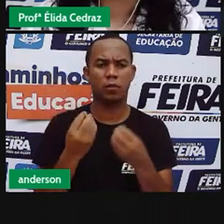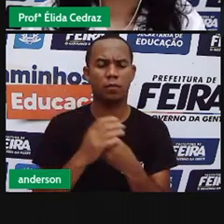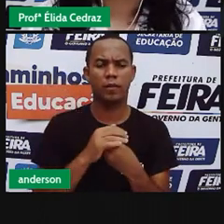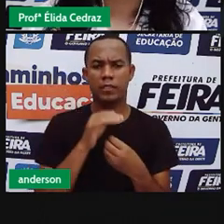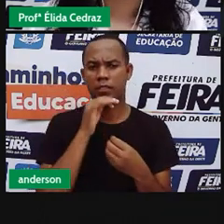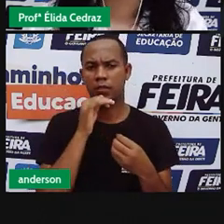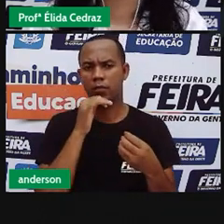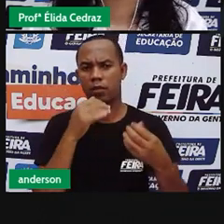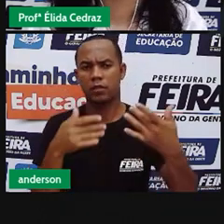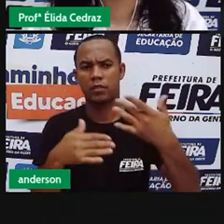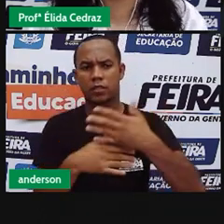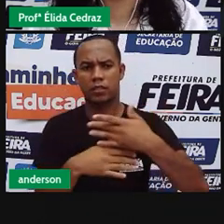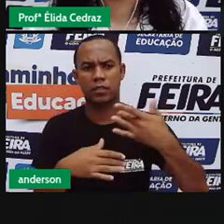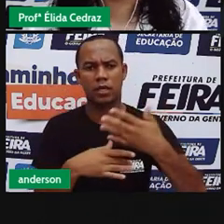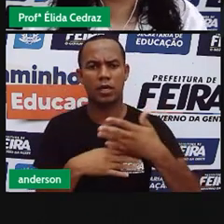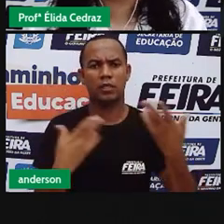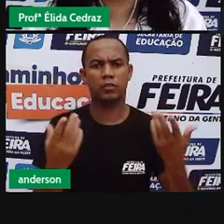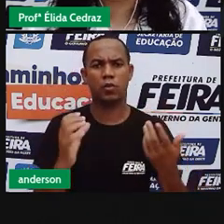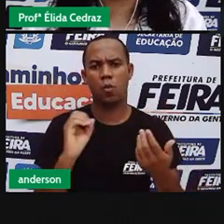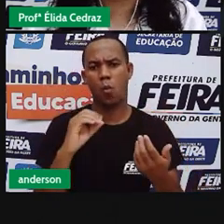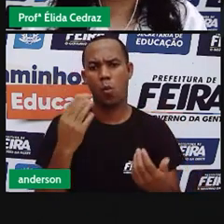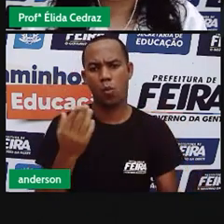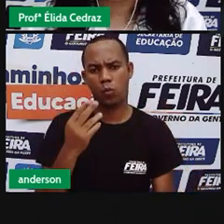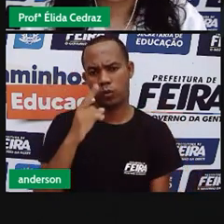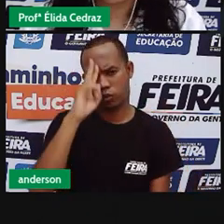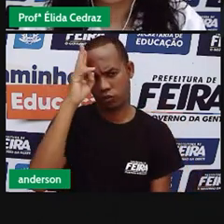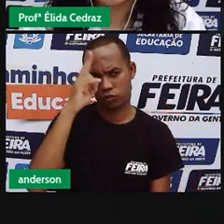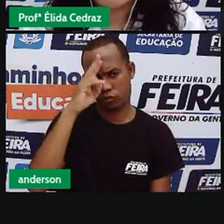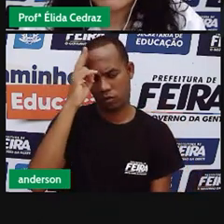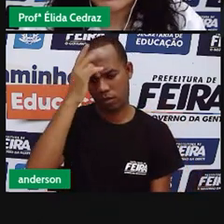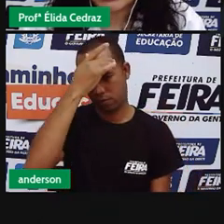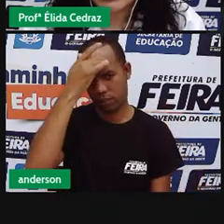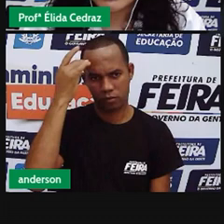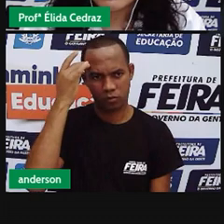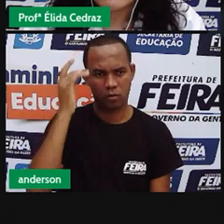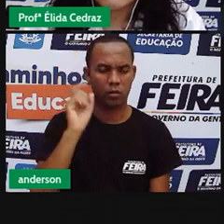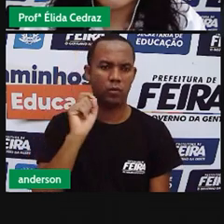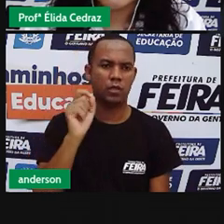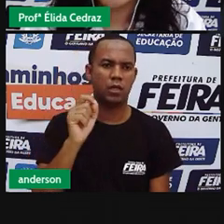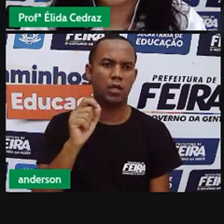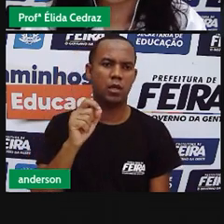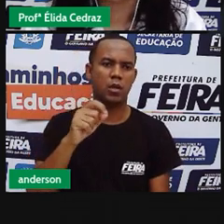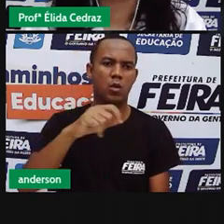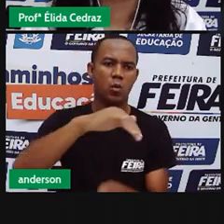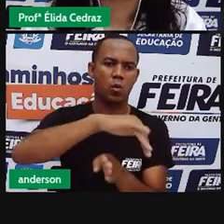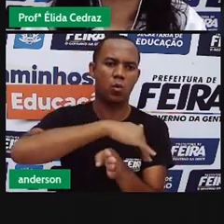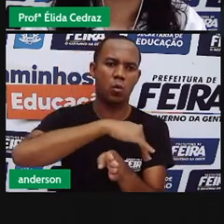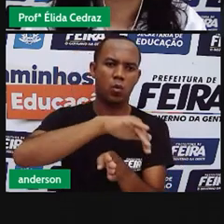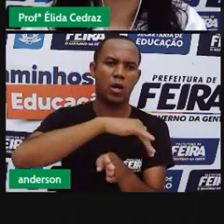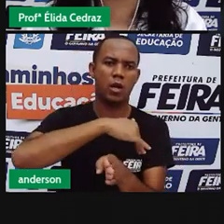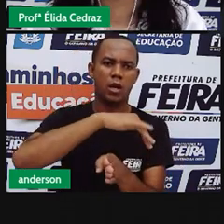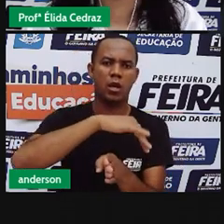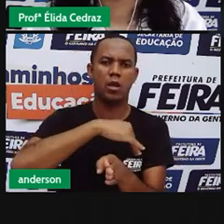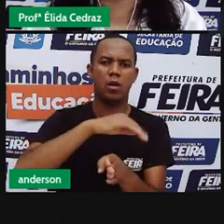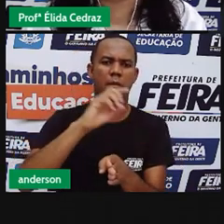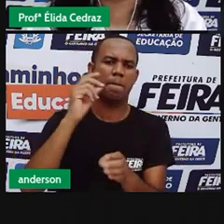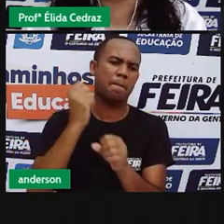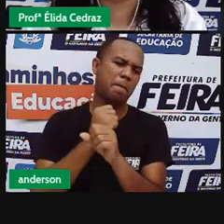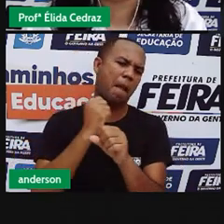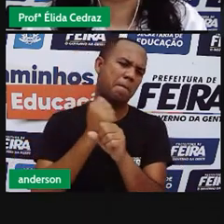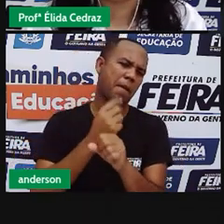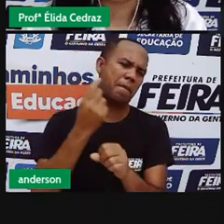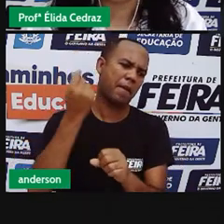cidade e a história da sua gente. As ruas antigas têm ruas que inteira que está desde a sua